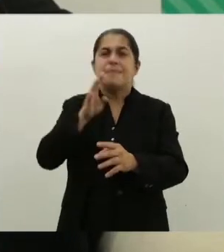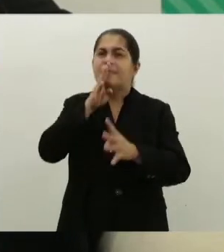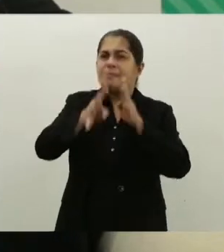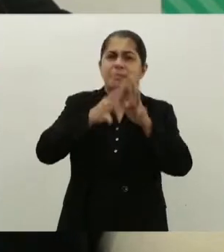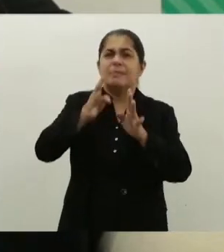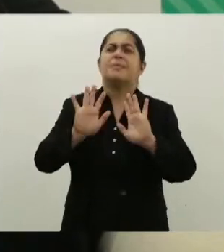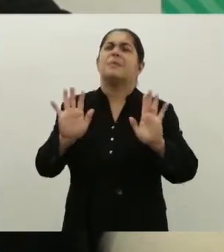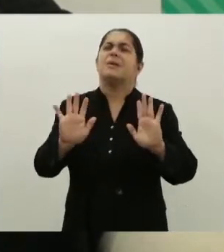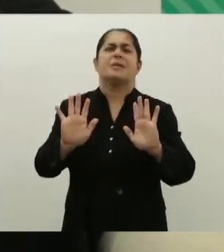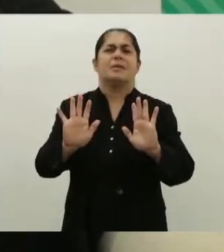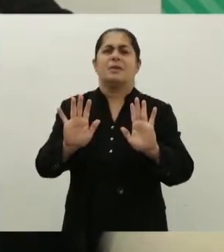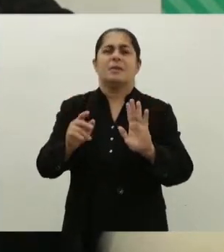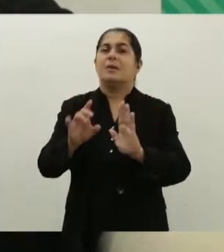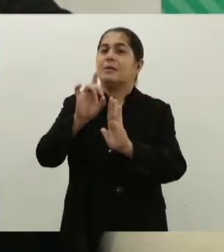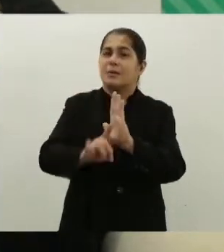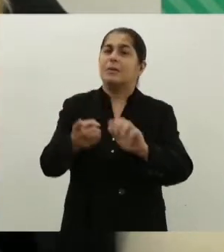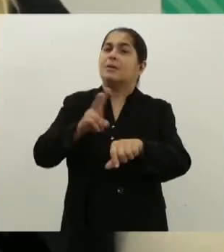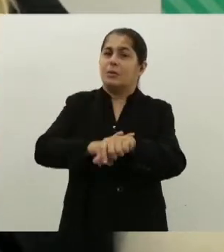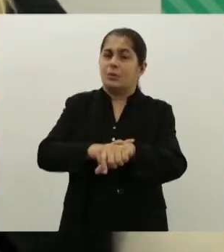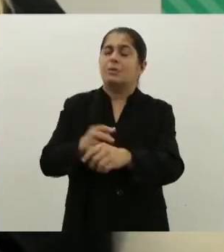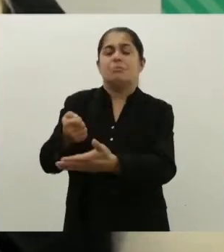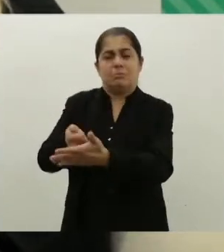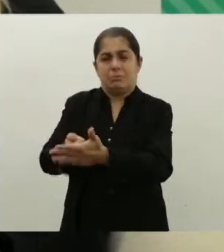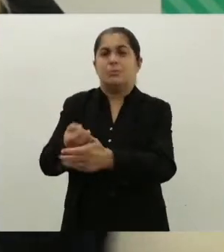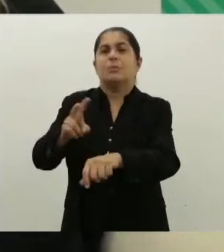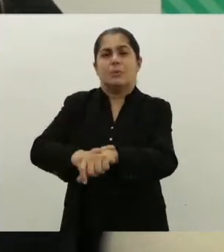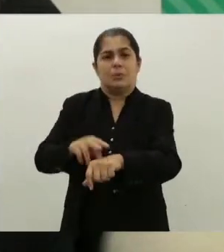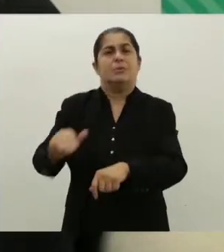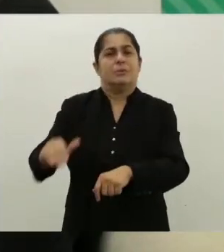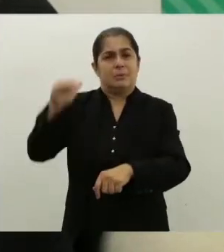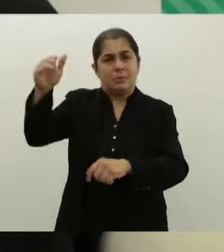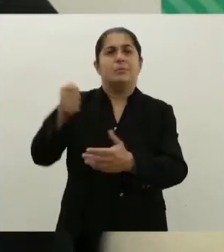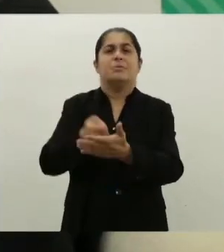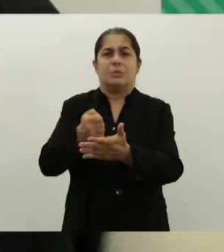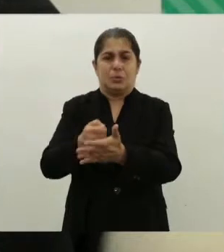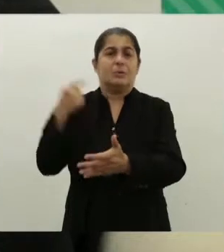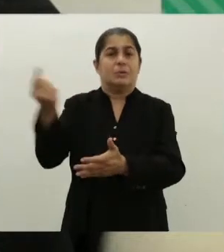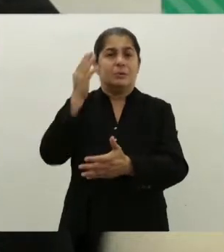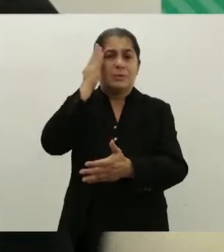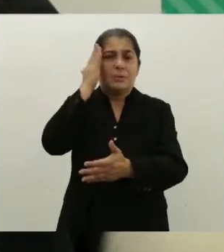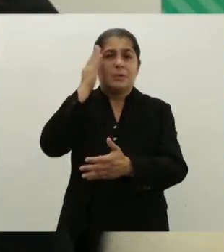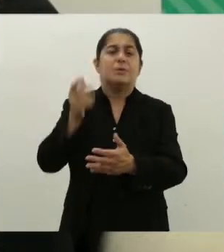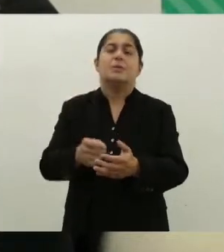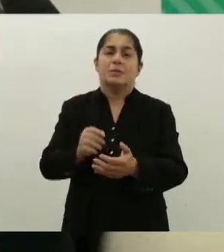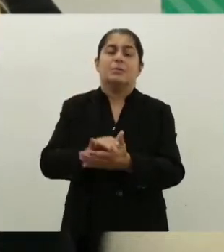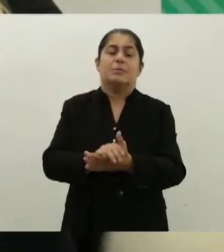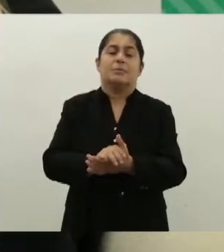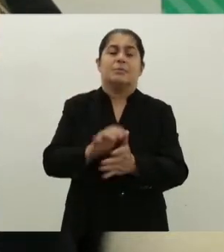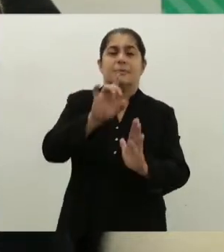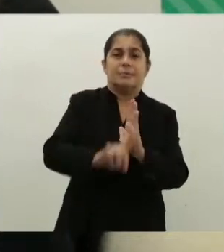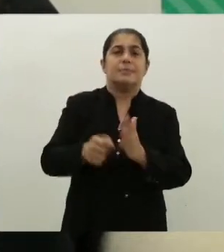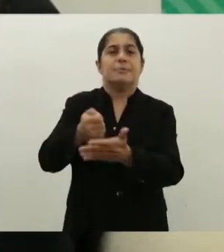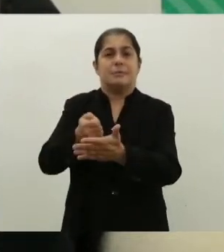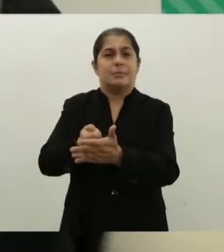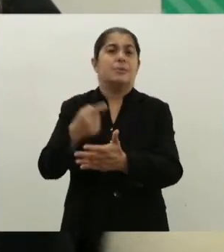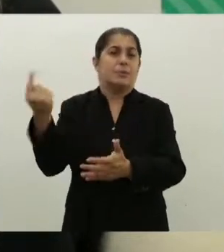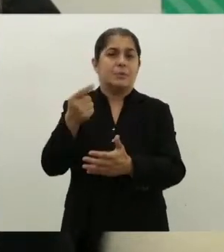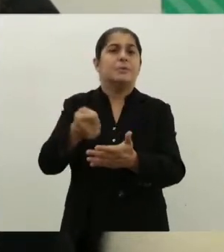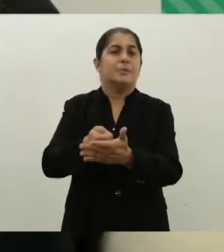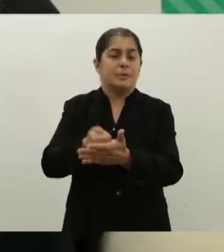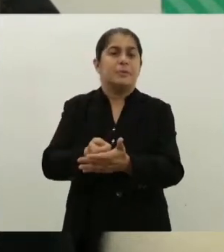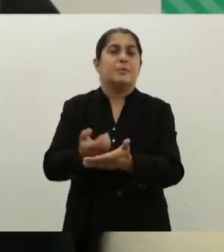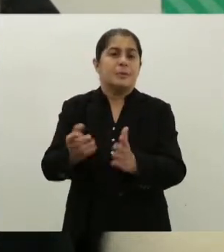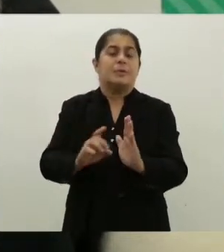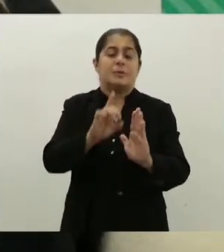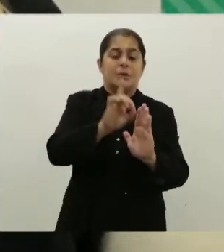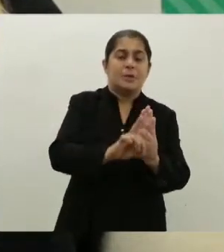por conta disso, de imaginar que tem só direitos. Mas a criança e adolescente, todos nós sabemos que tem direitos e deveres. Até